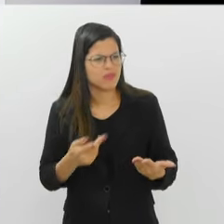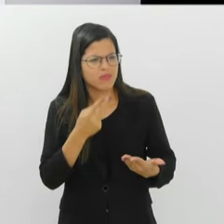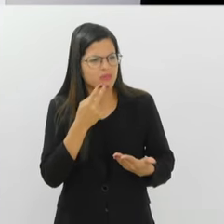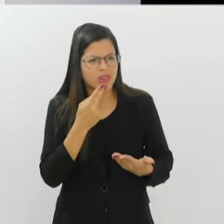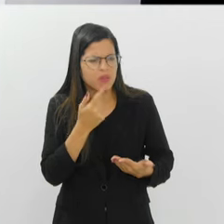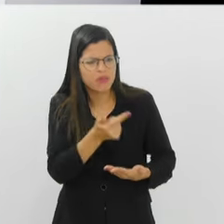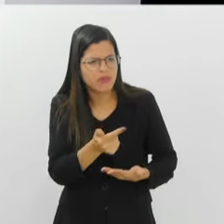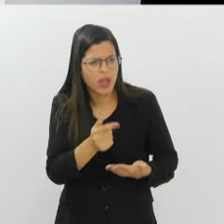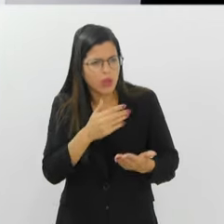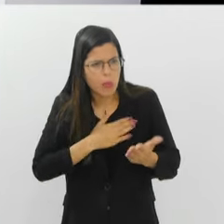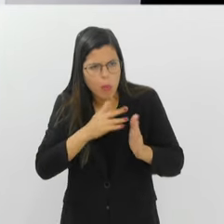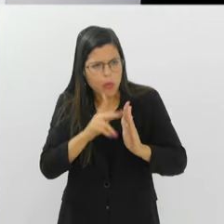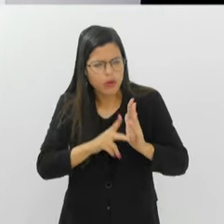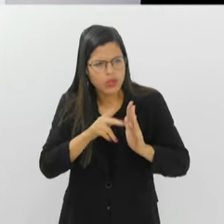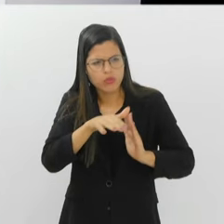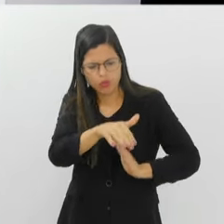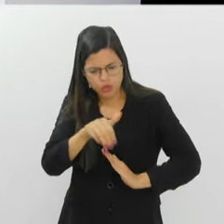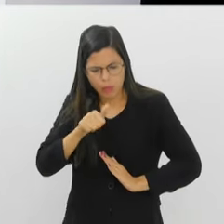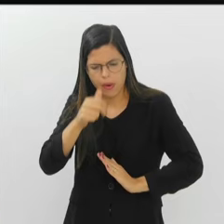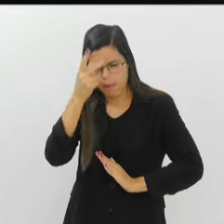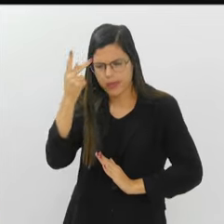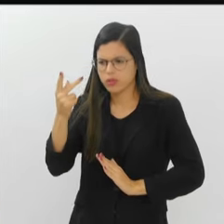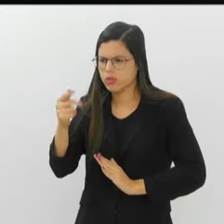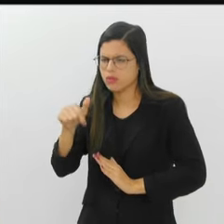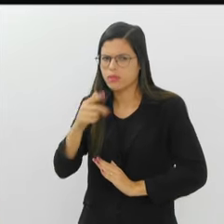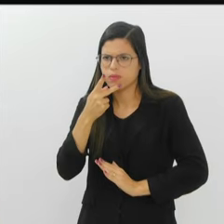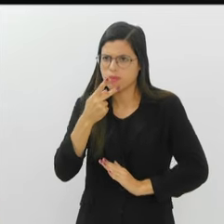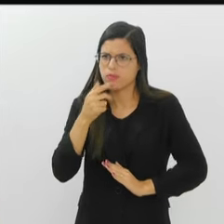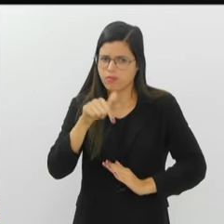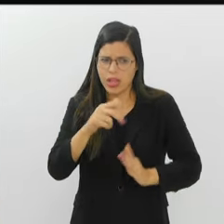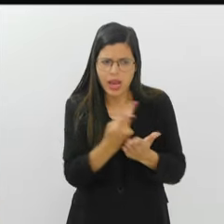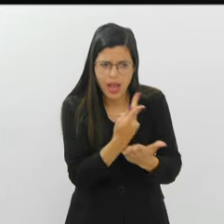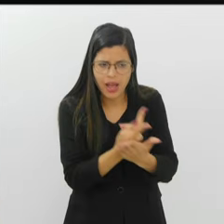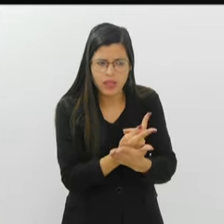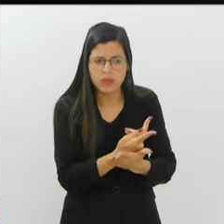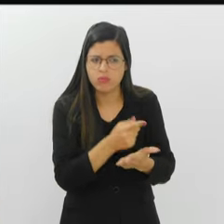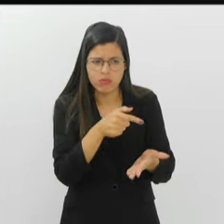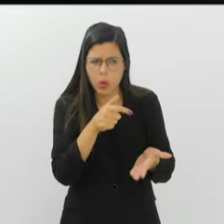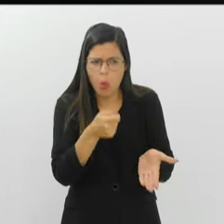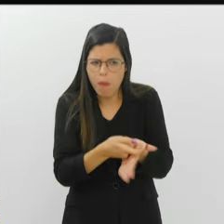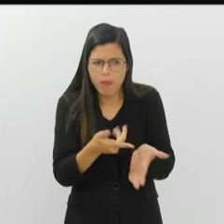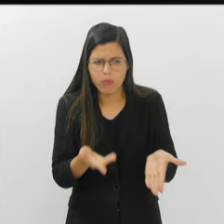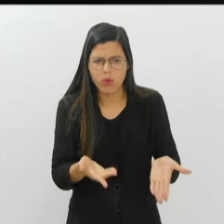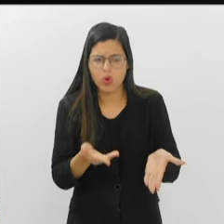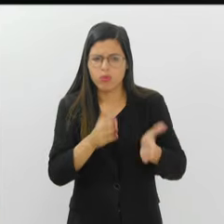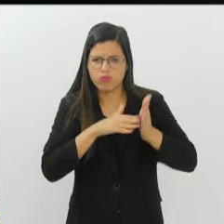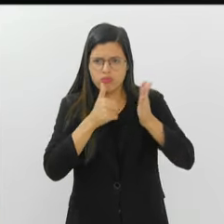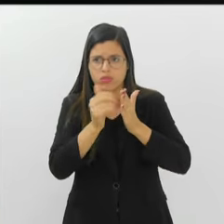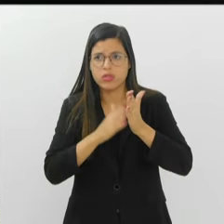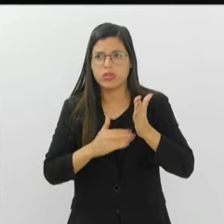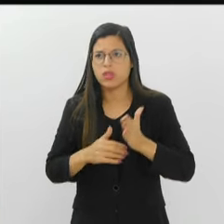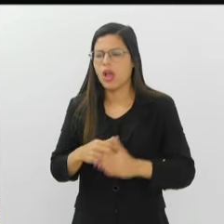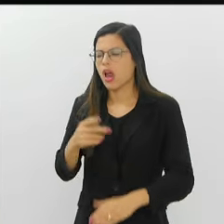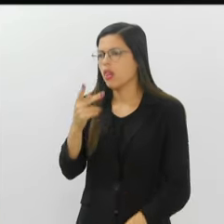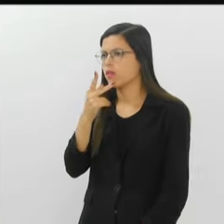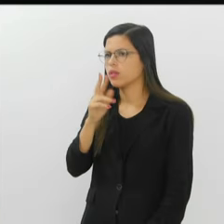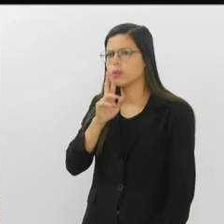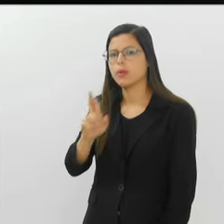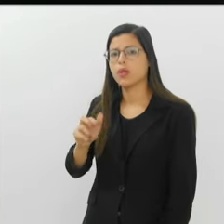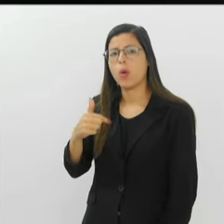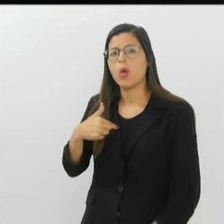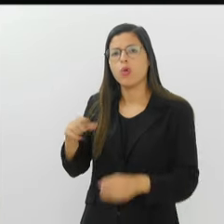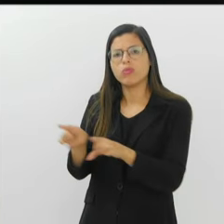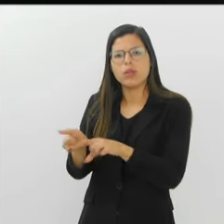nada fluorescente no meu projeto. Aí chamei ele aqui e falei, olha, tem alguma coisa errada, você só comprou tinta fluorescente. Ele falou, não, mas eu